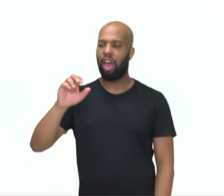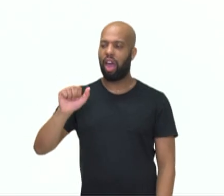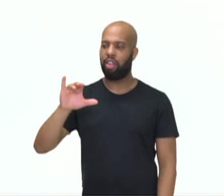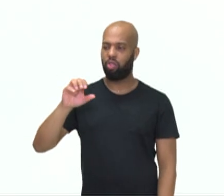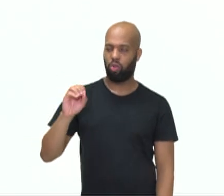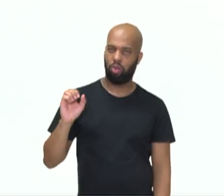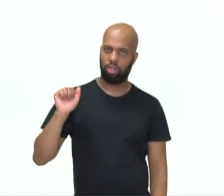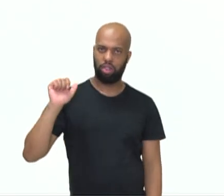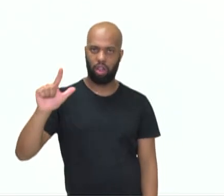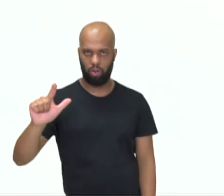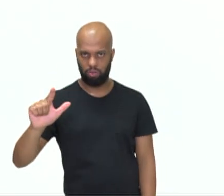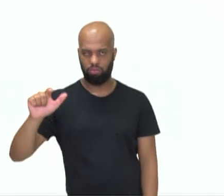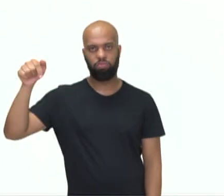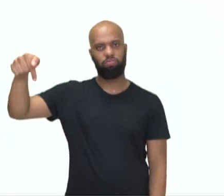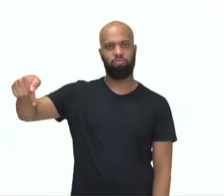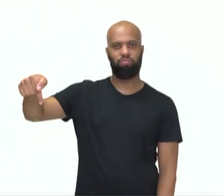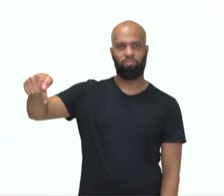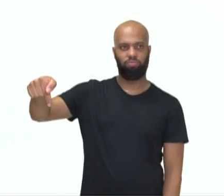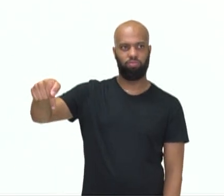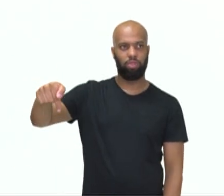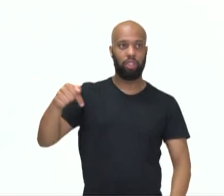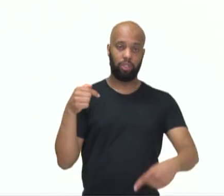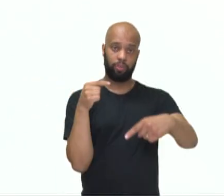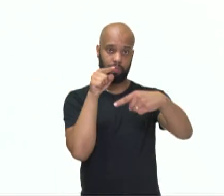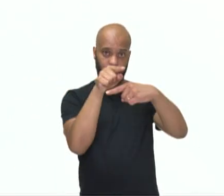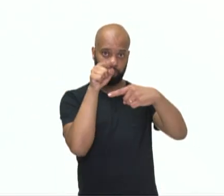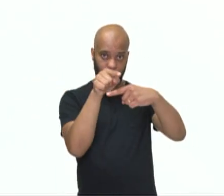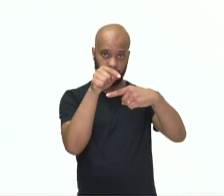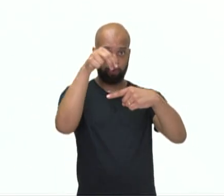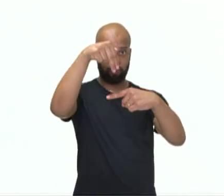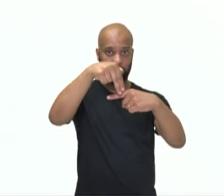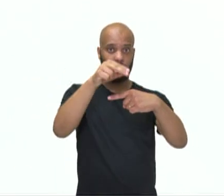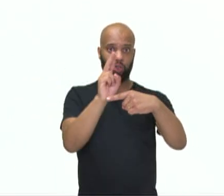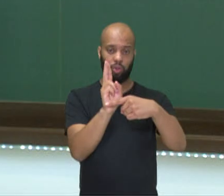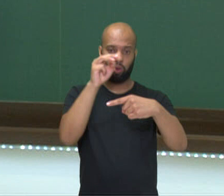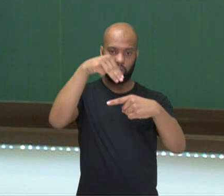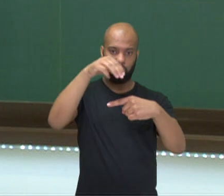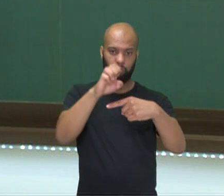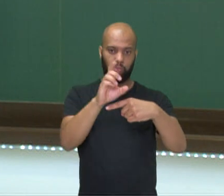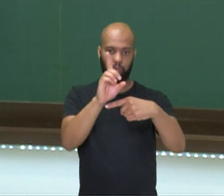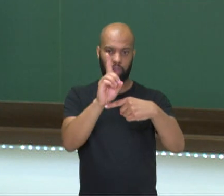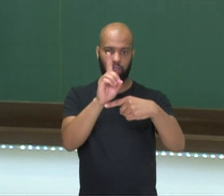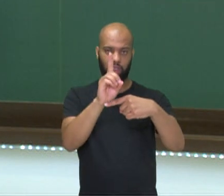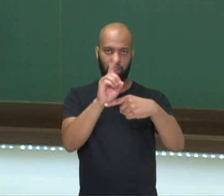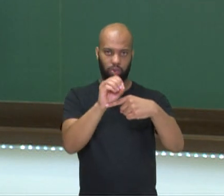que o número que vai em cima é o numerador e o número que vai embaixo é o denominador. Beleza?